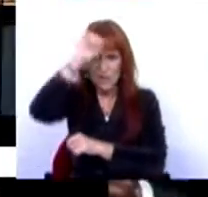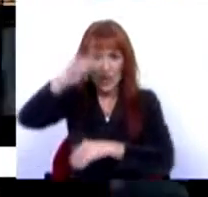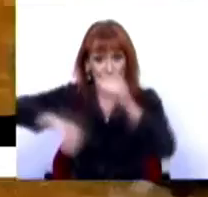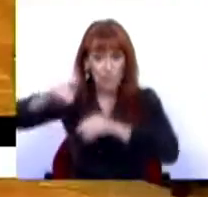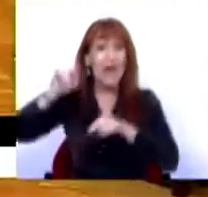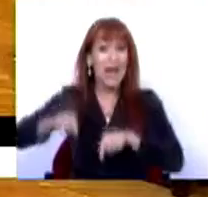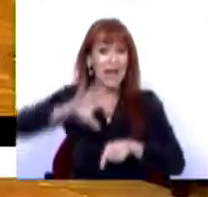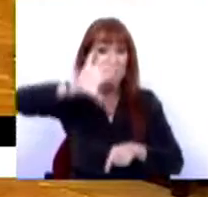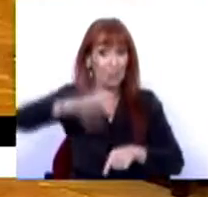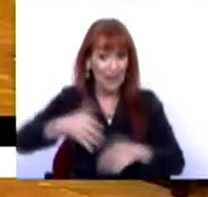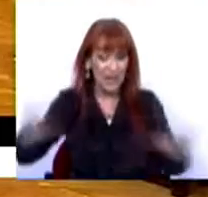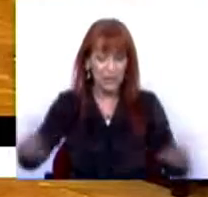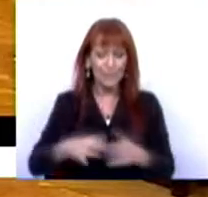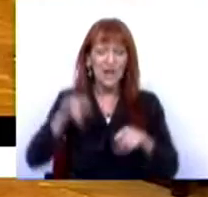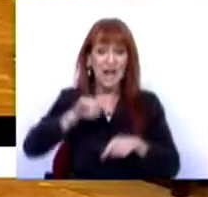Este país